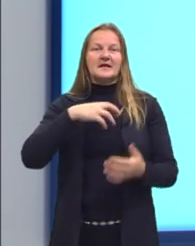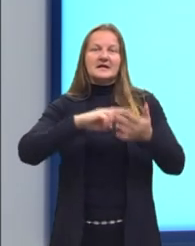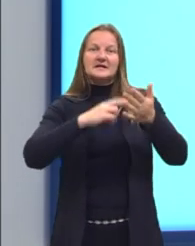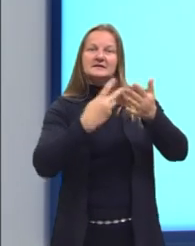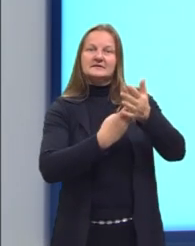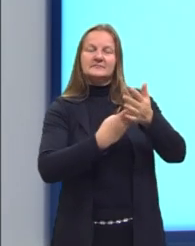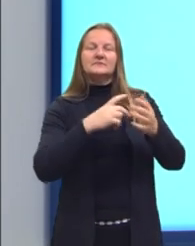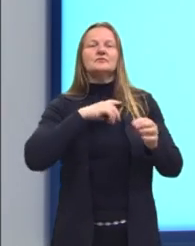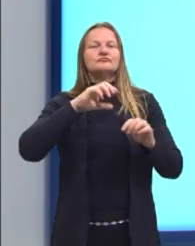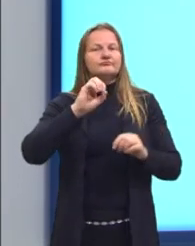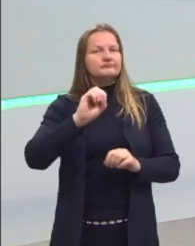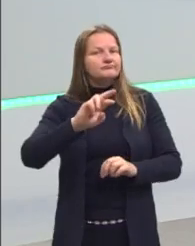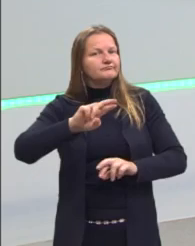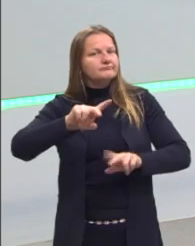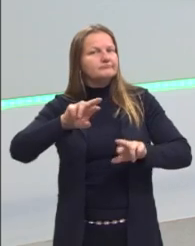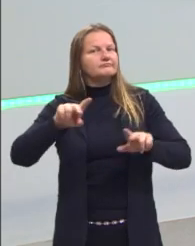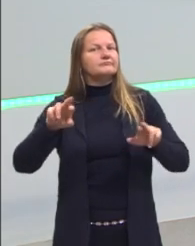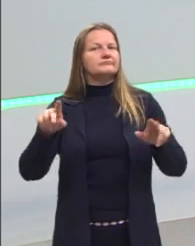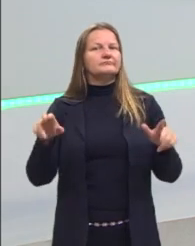menos questões.